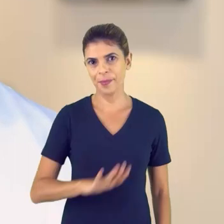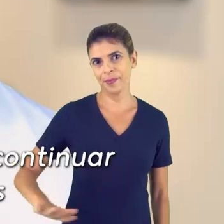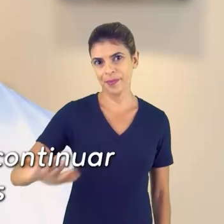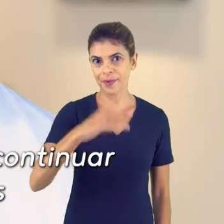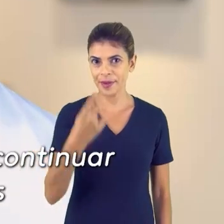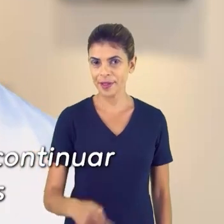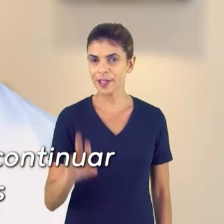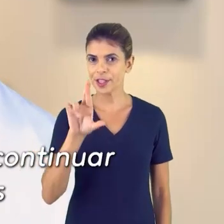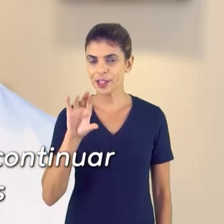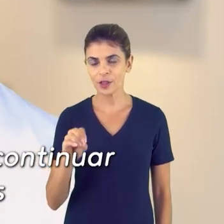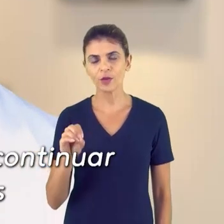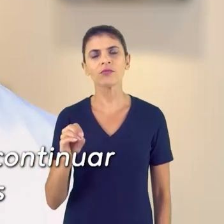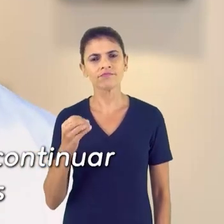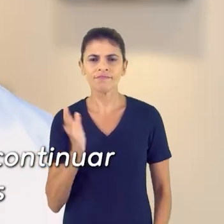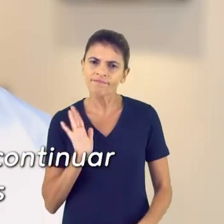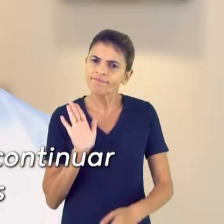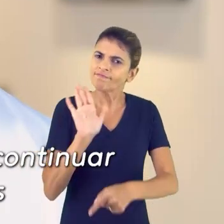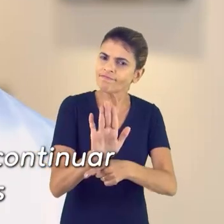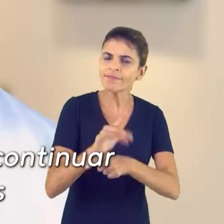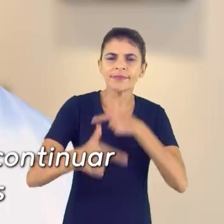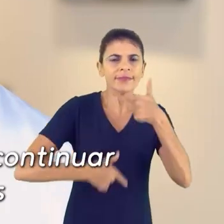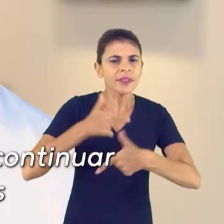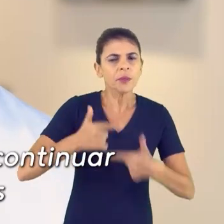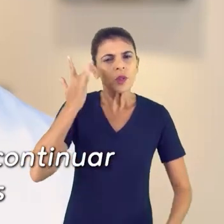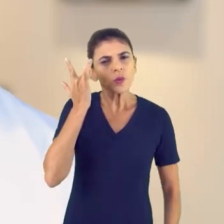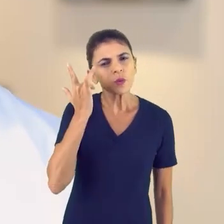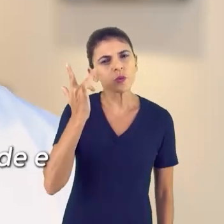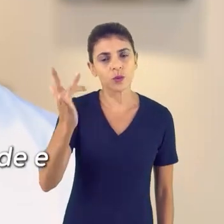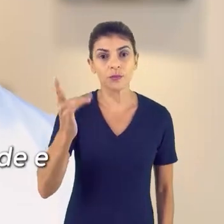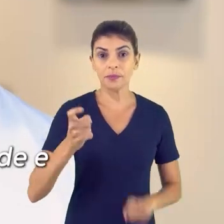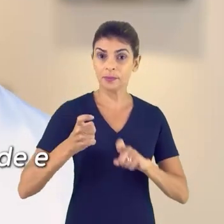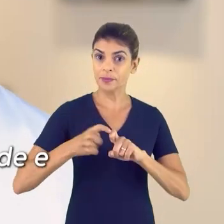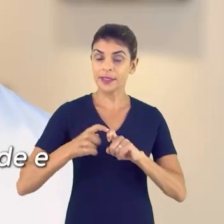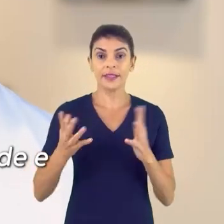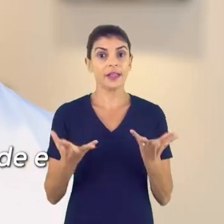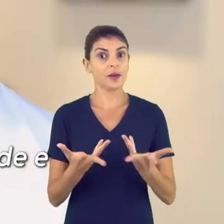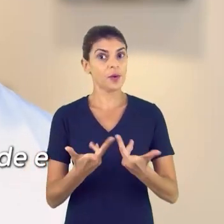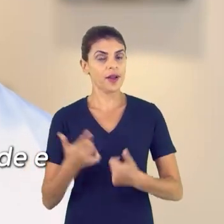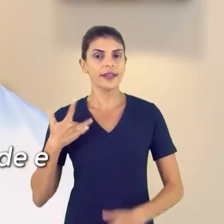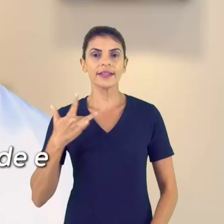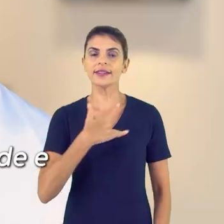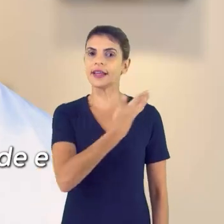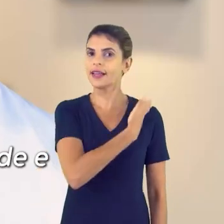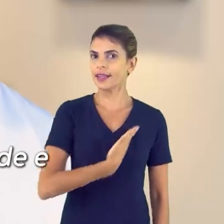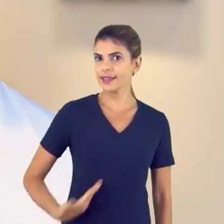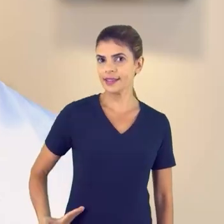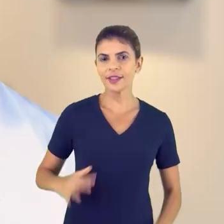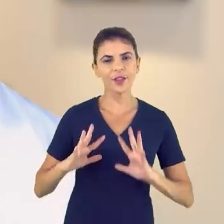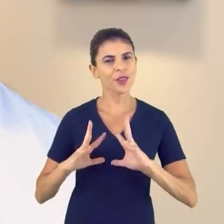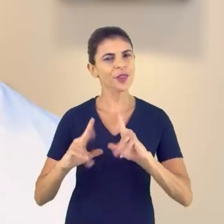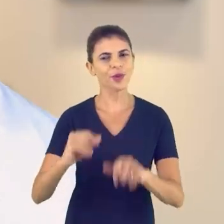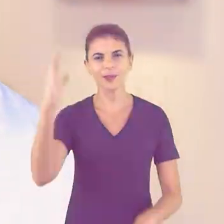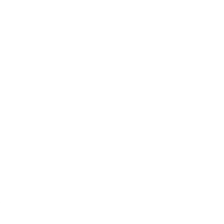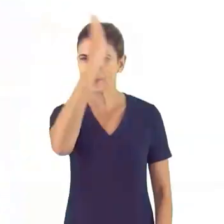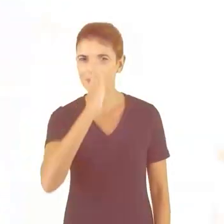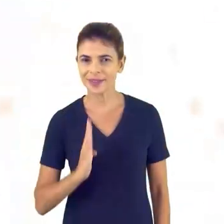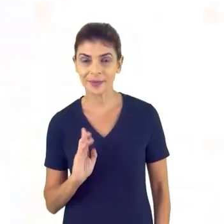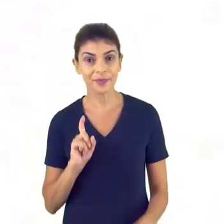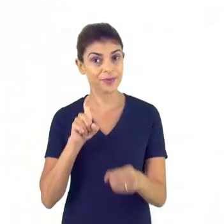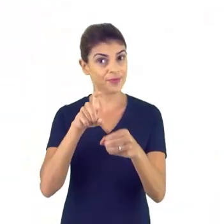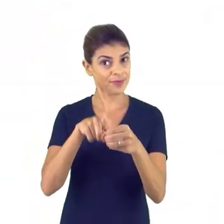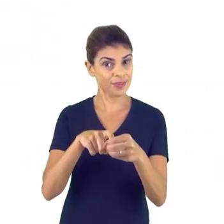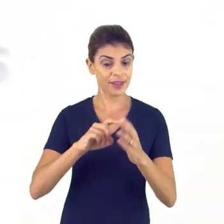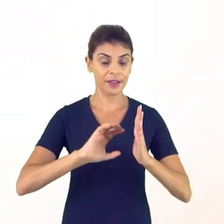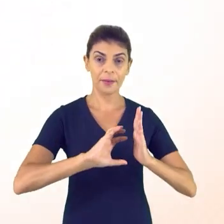história. Vocês podem contar comigo para continuar trabalhando todos os dias para uma medicina de qualidade e uma saúde pública para todos os brasileiros.